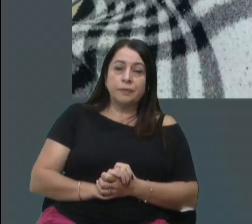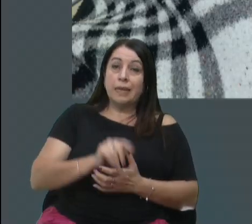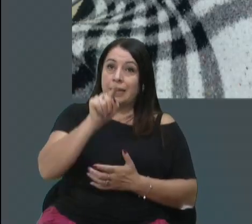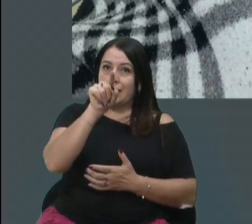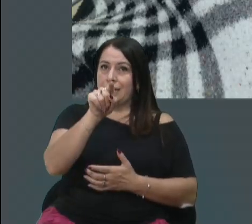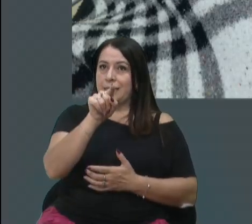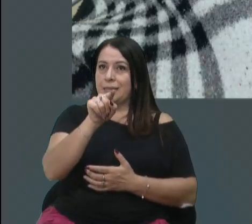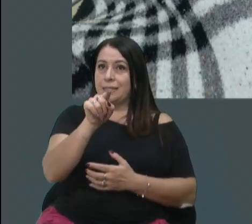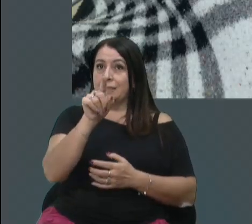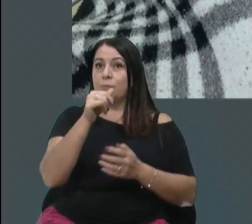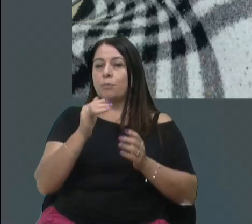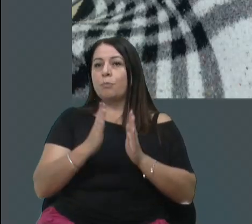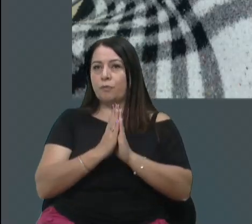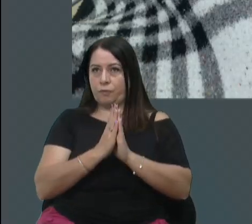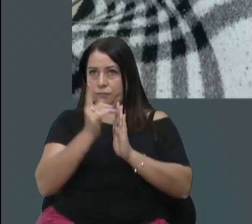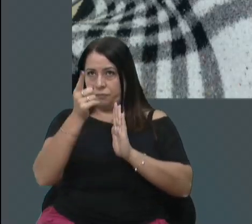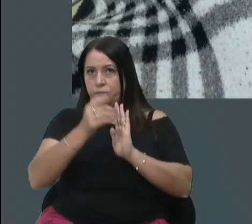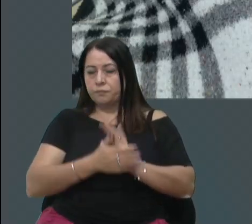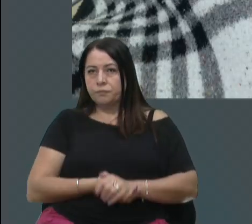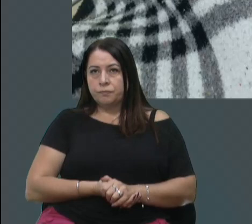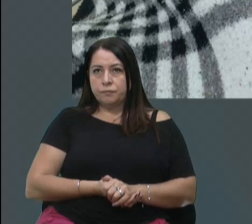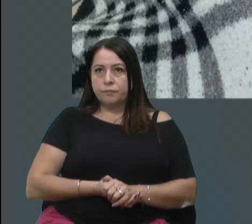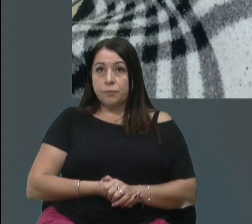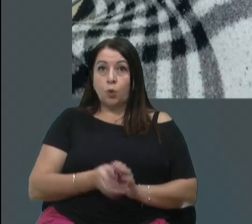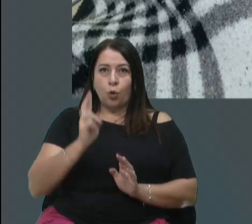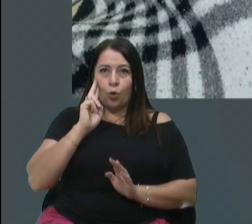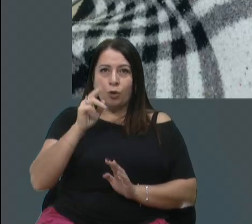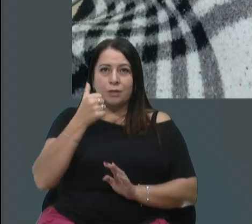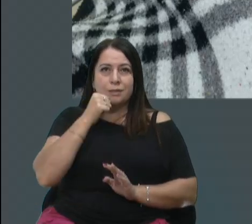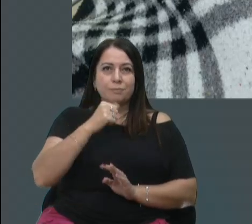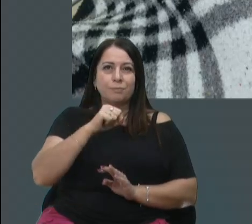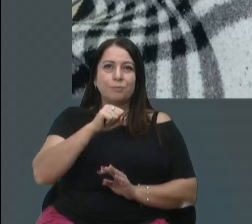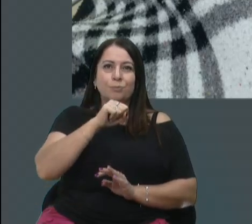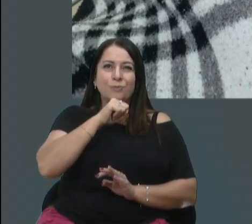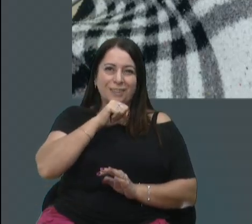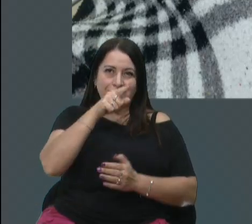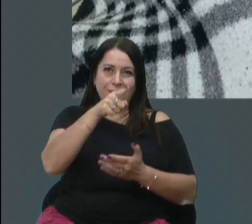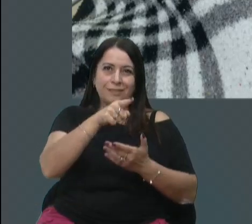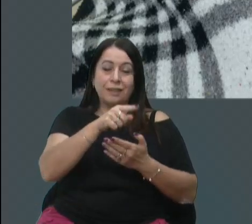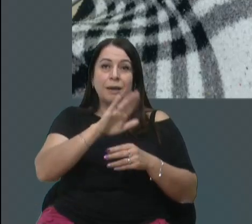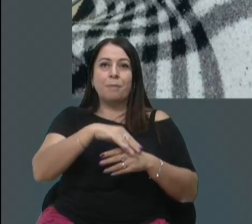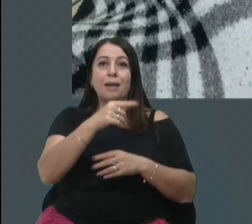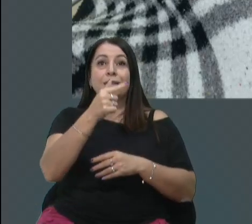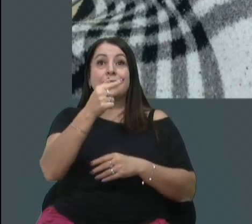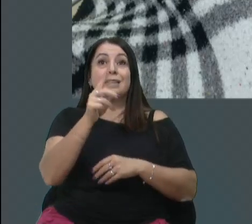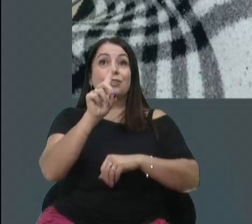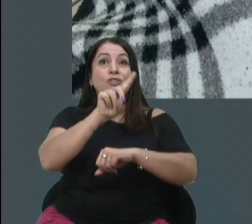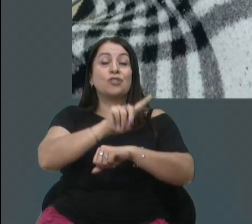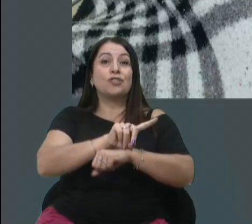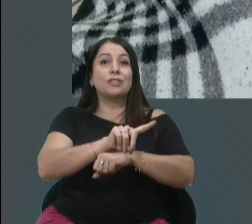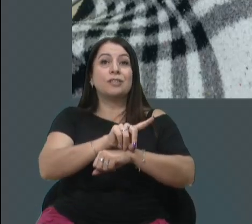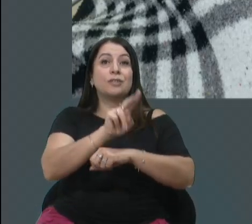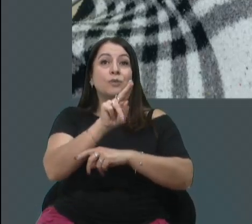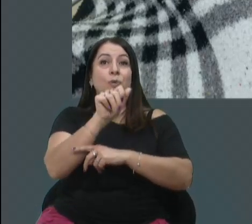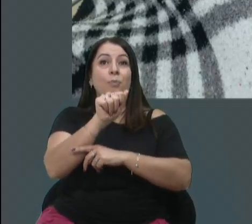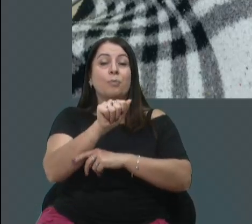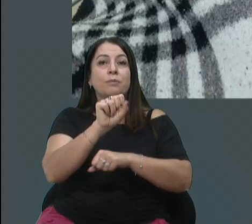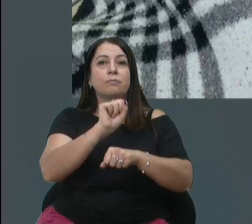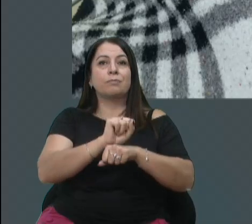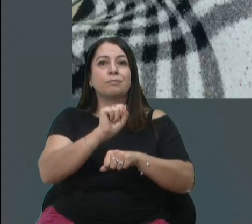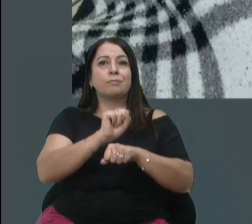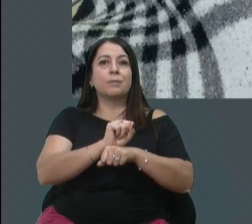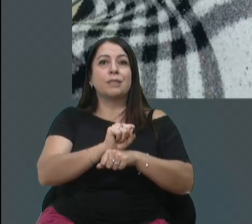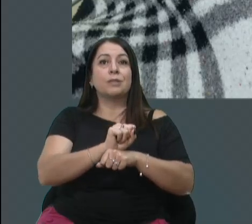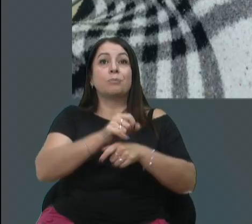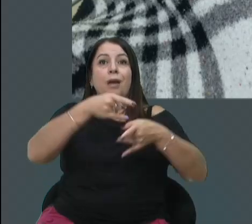Esse slide, por gentileza, olha essa senhora, faz mais de sete dias que está lá na UPA aguardando